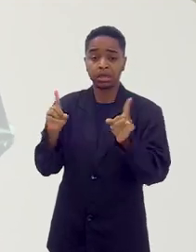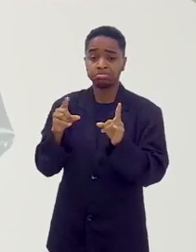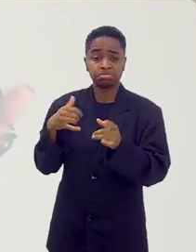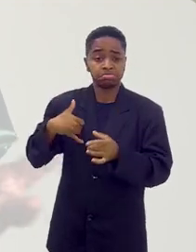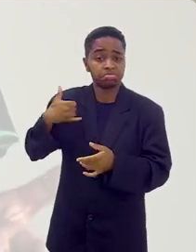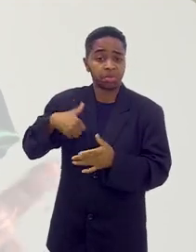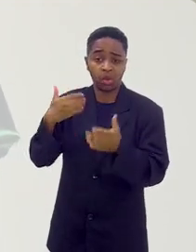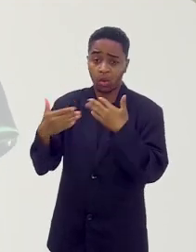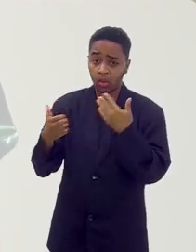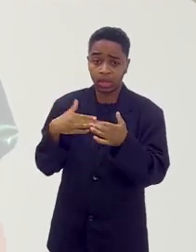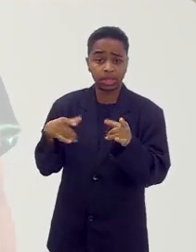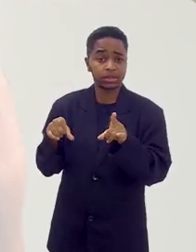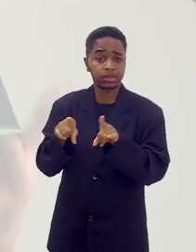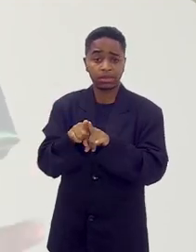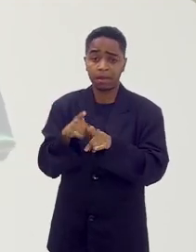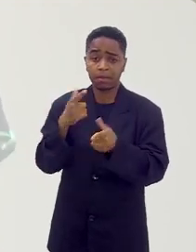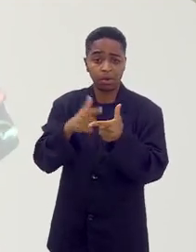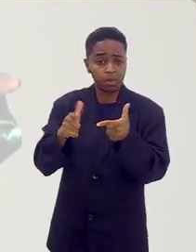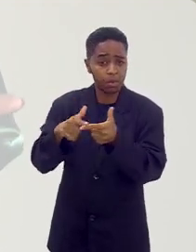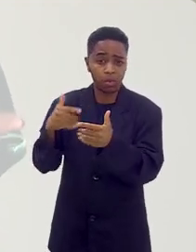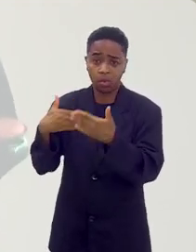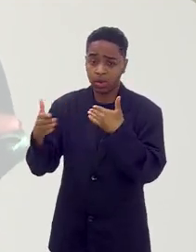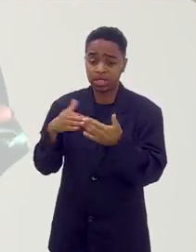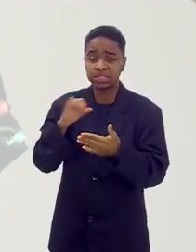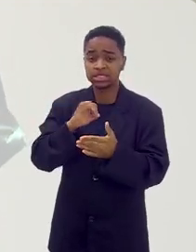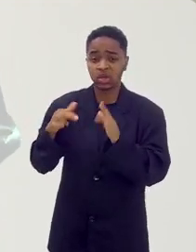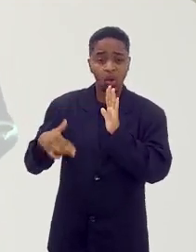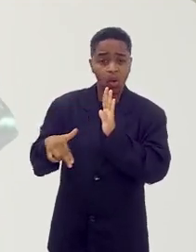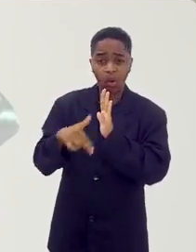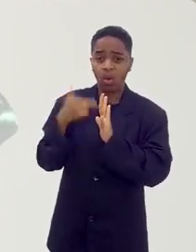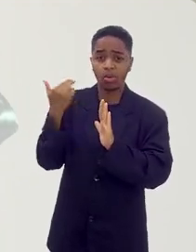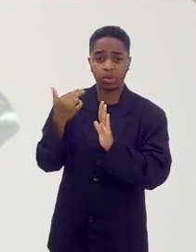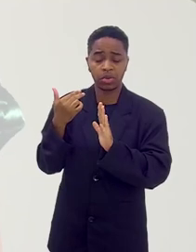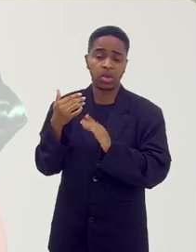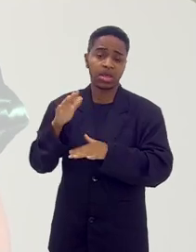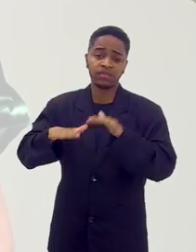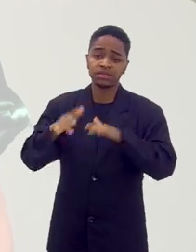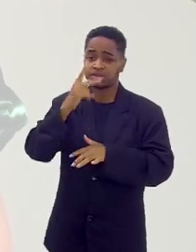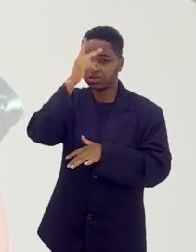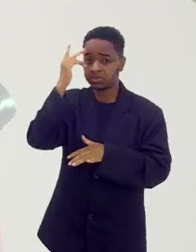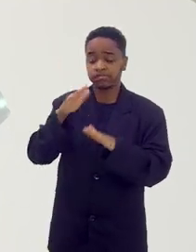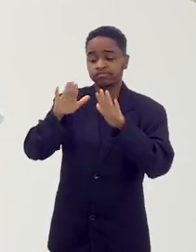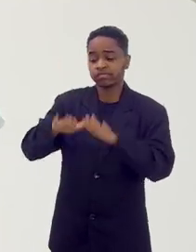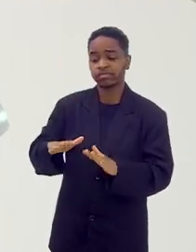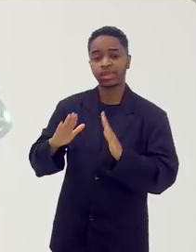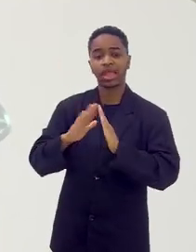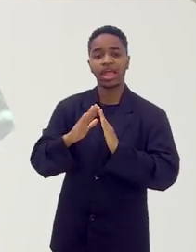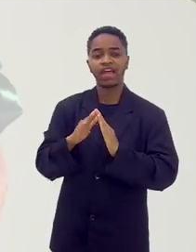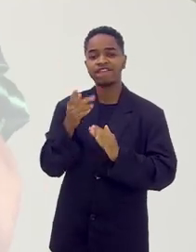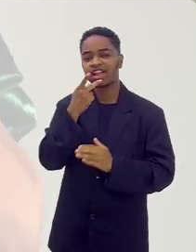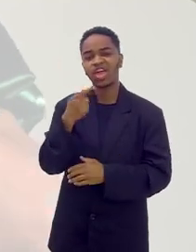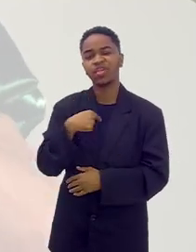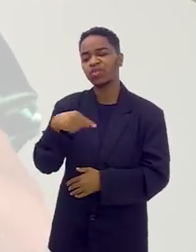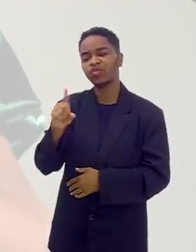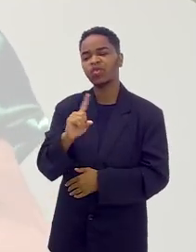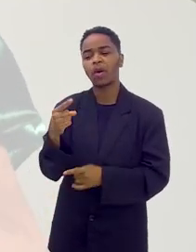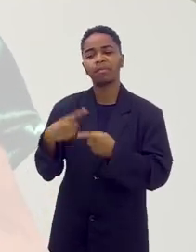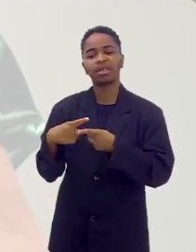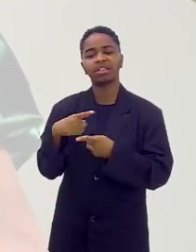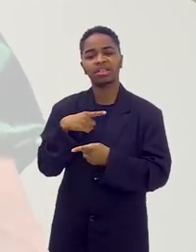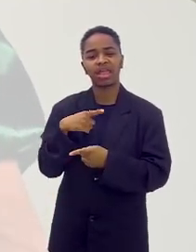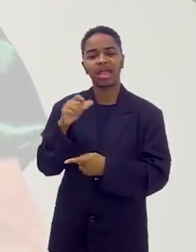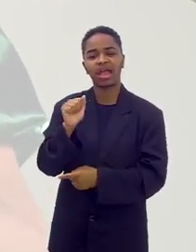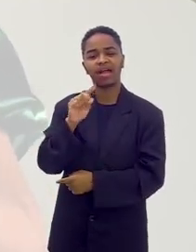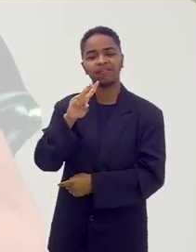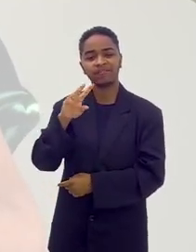de todas as idades, com todos os problemas, a coluna operada, que às vezes a pessoa está em casa, aí eu não vou porque eu tive um